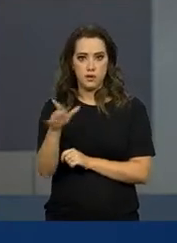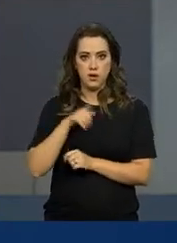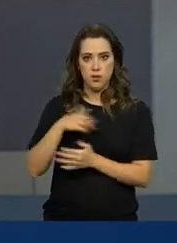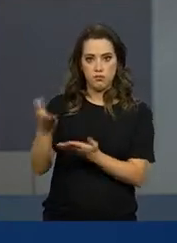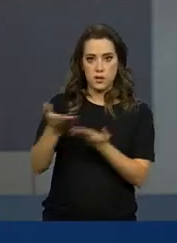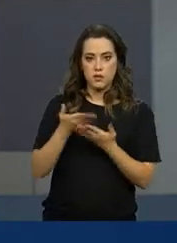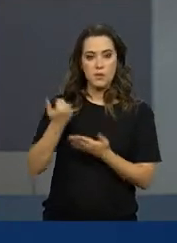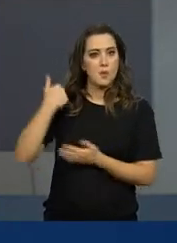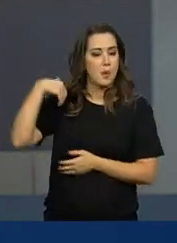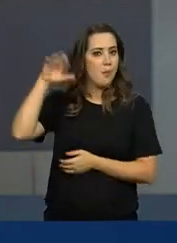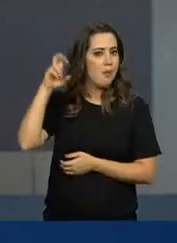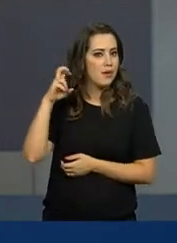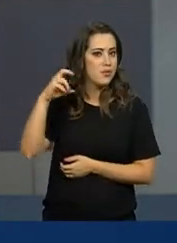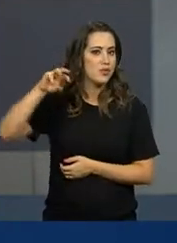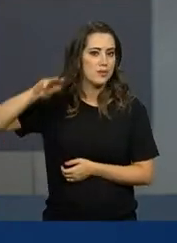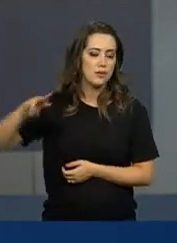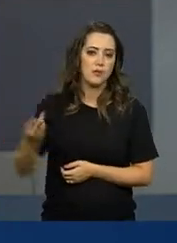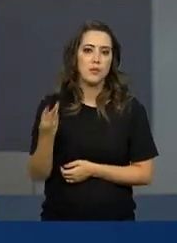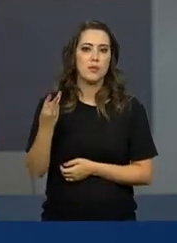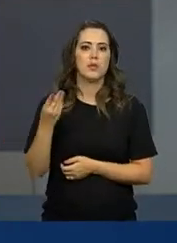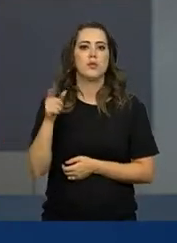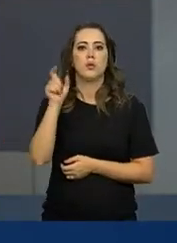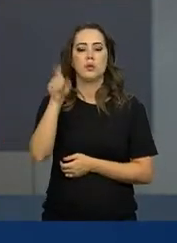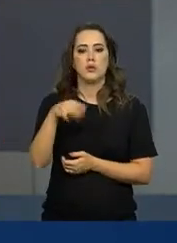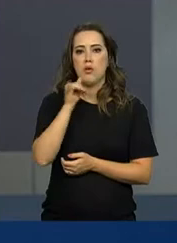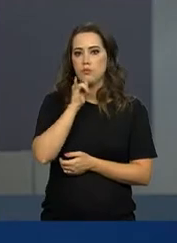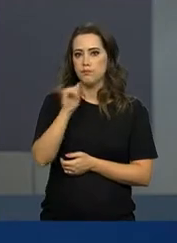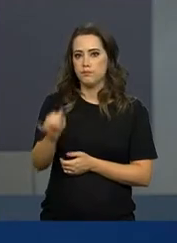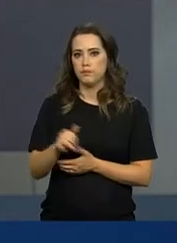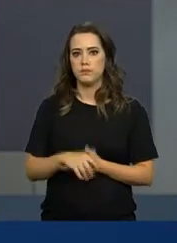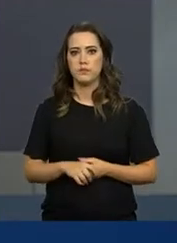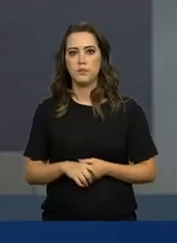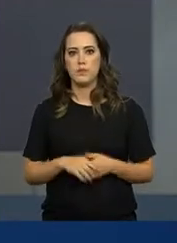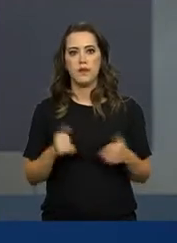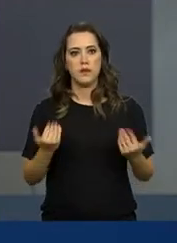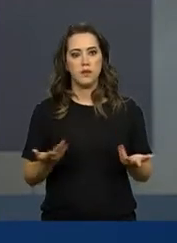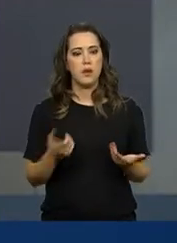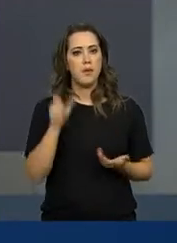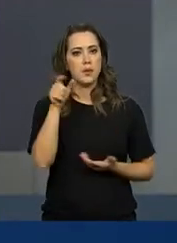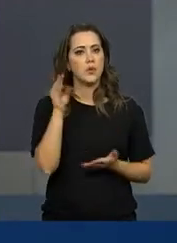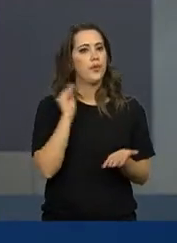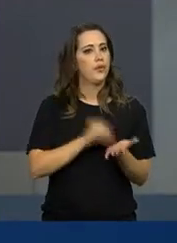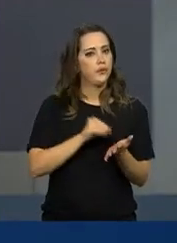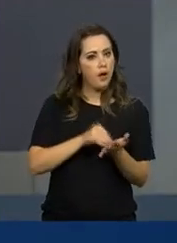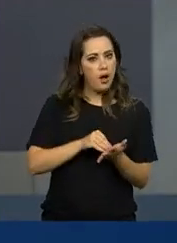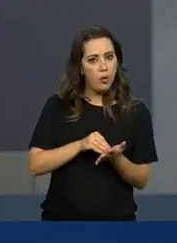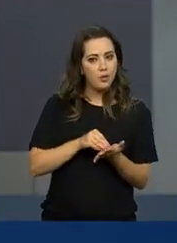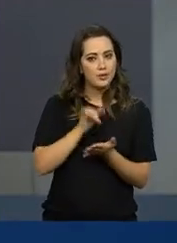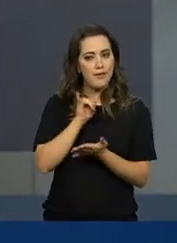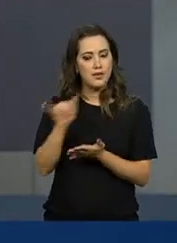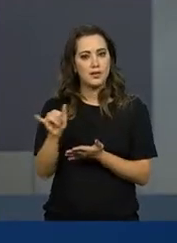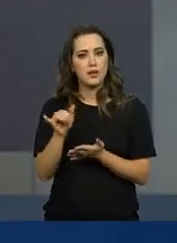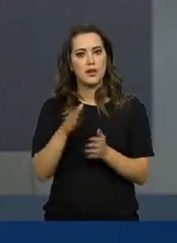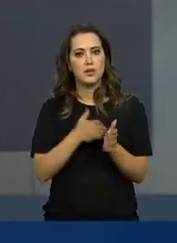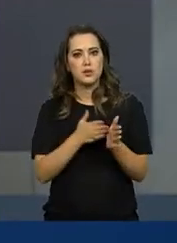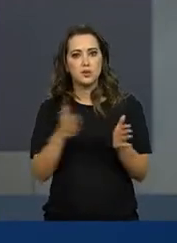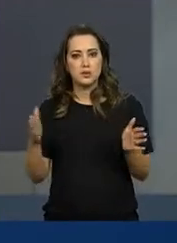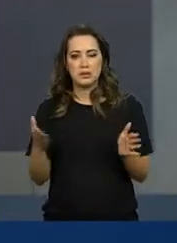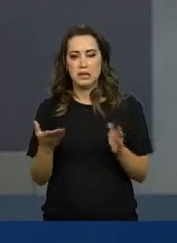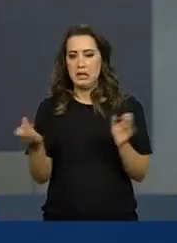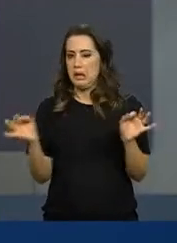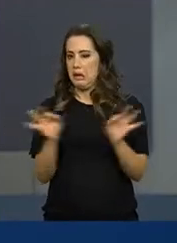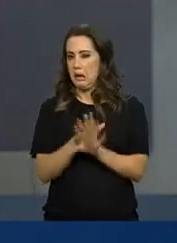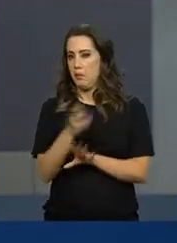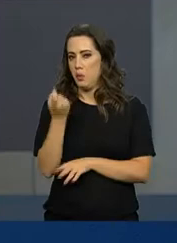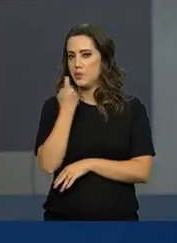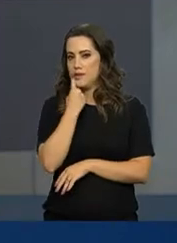recebimento de mais de 5 milhões e 600 mil declarações. Quem não entregou no prazo, que se encerrou na sexta